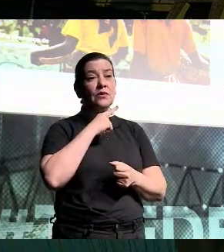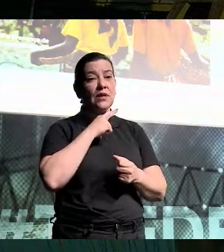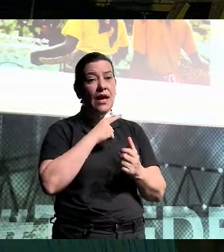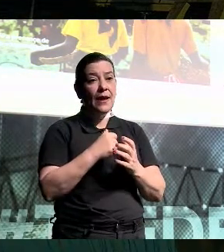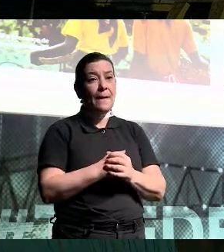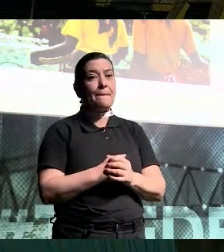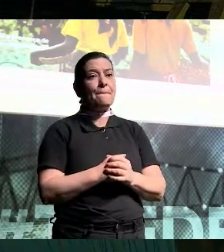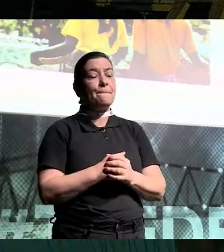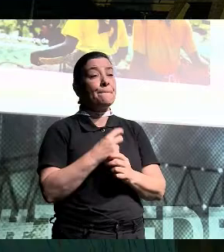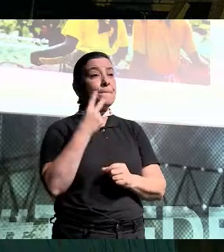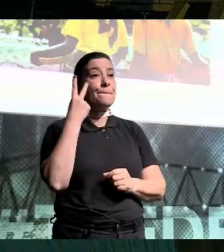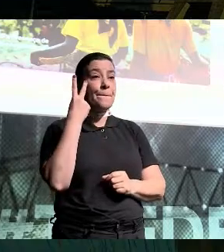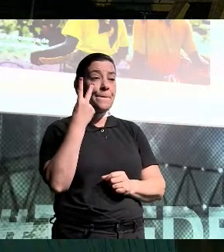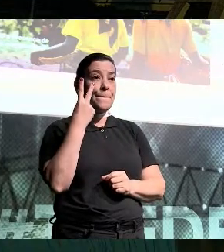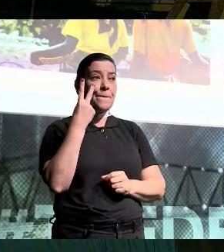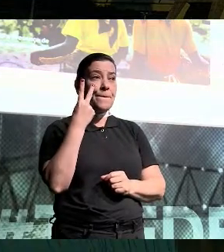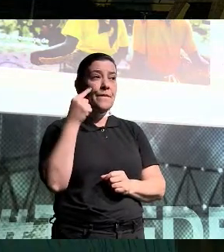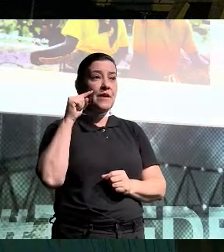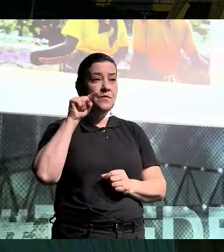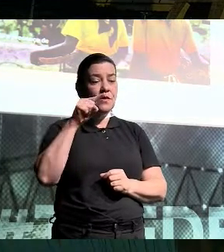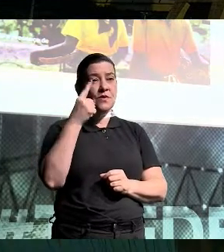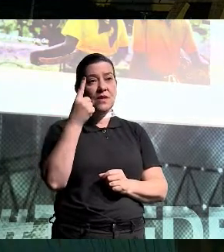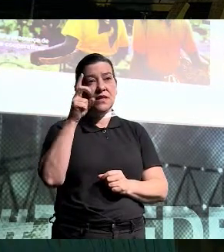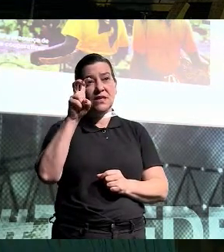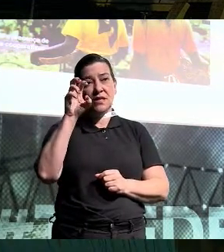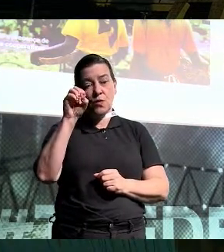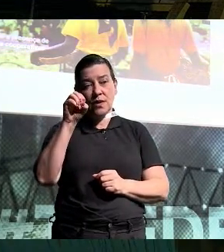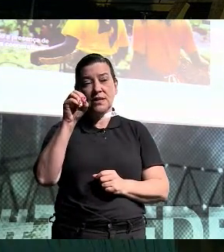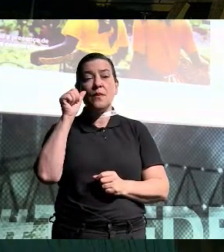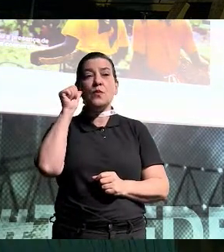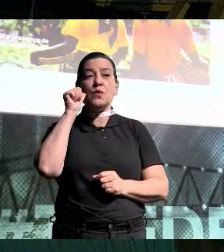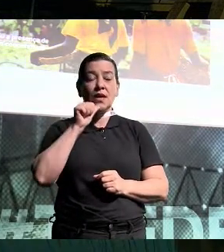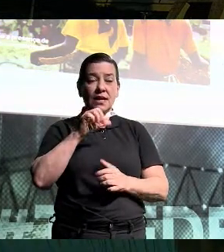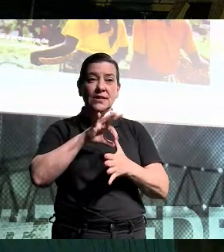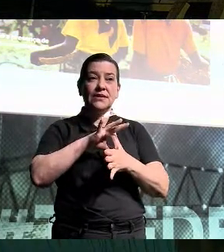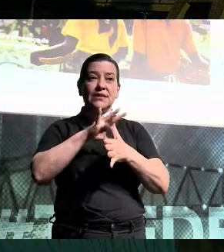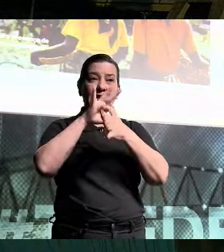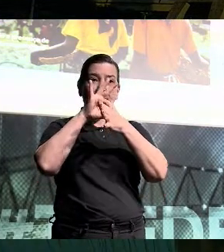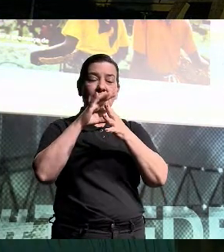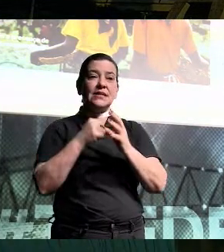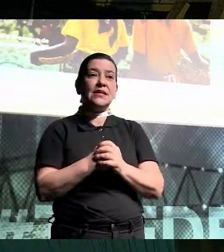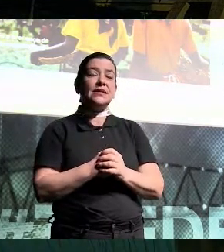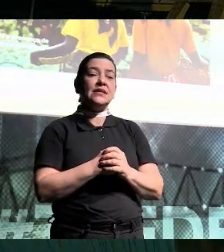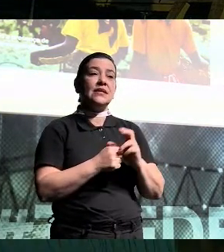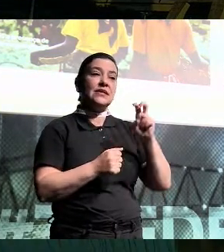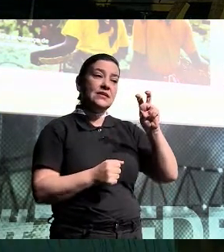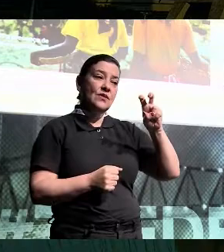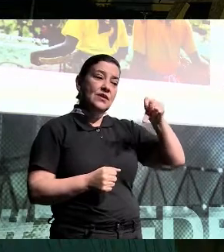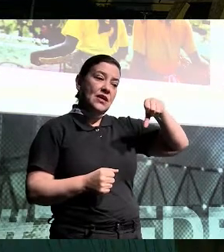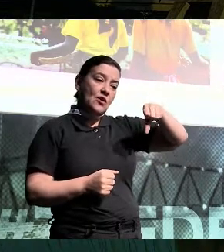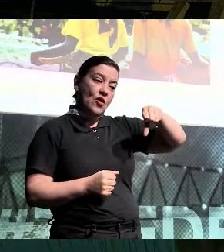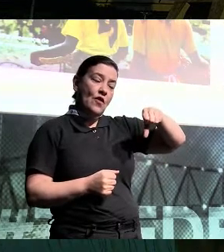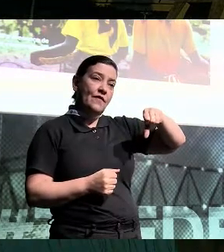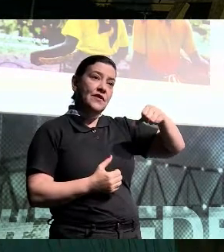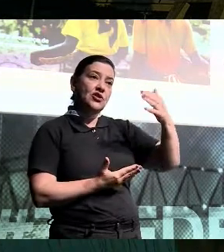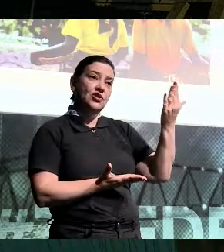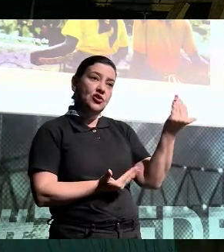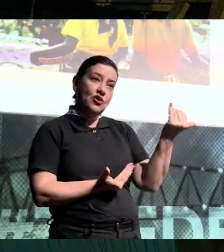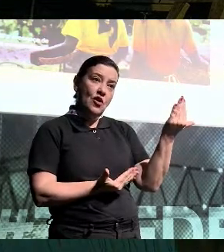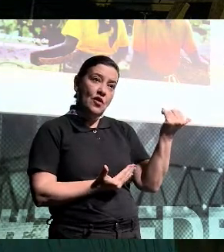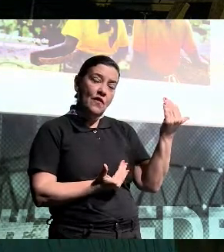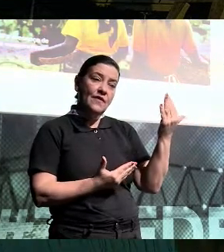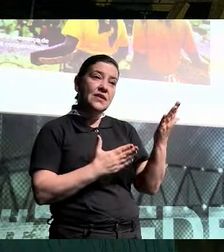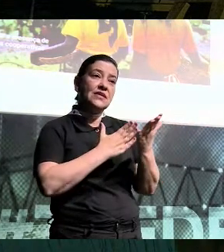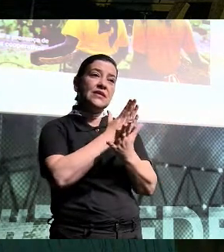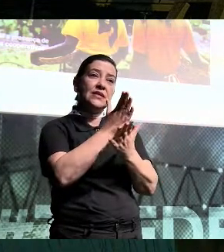2.150 mulheres lideranças e 59 jovens que vão fazer parte dessa